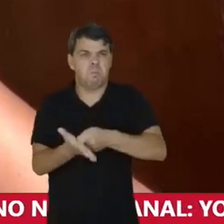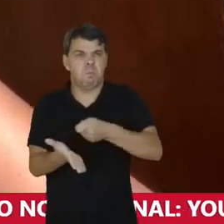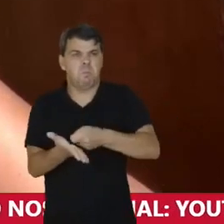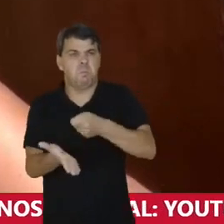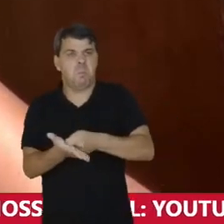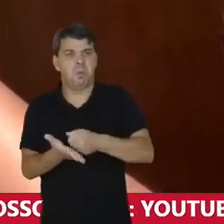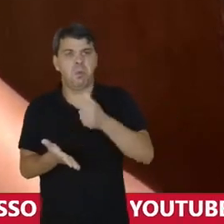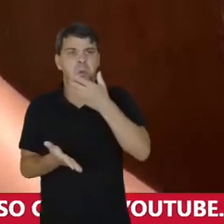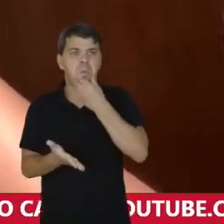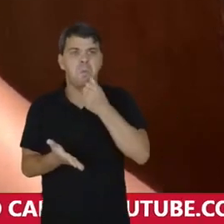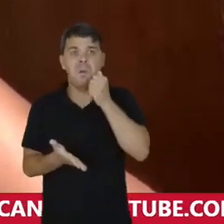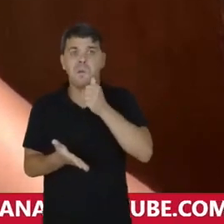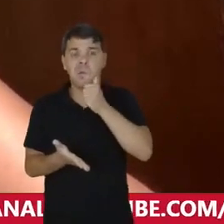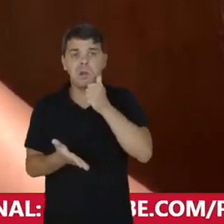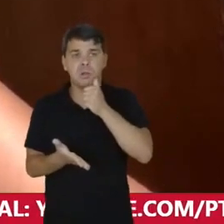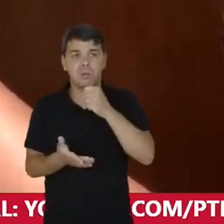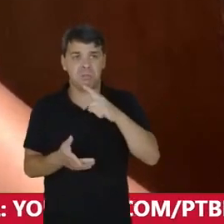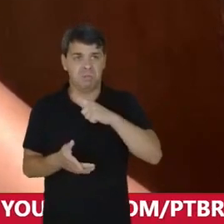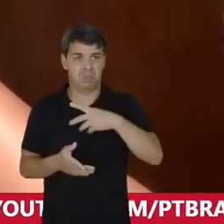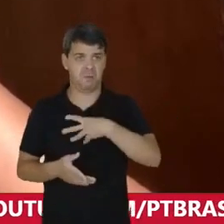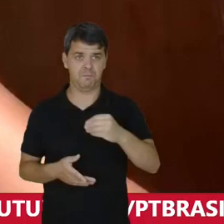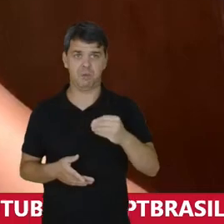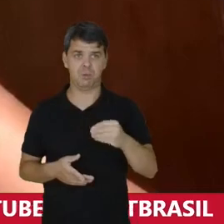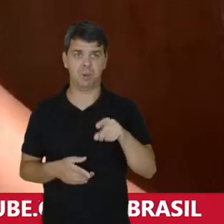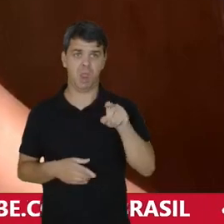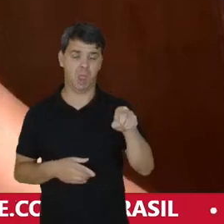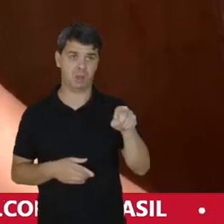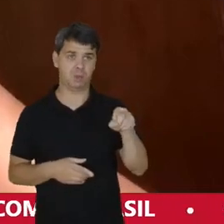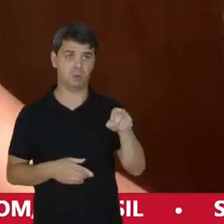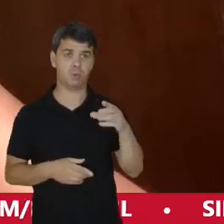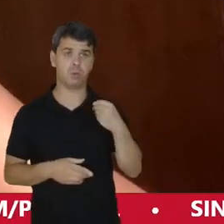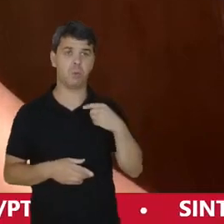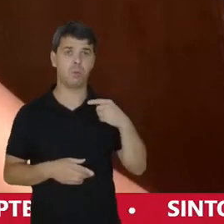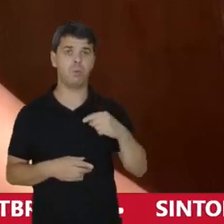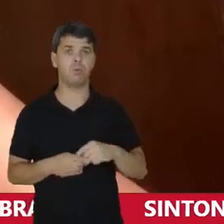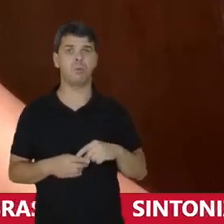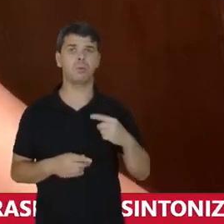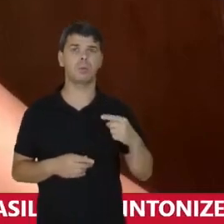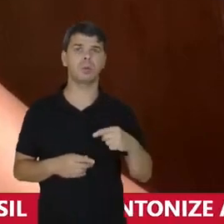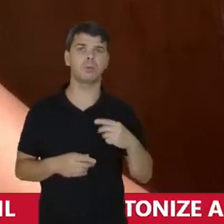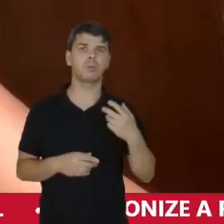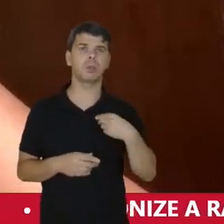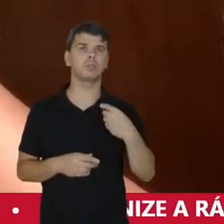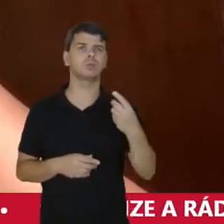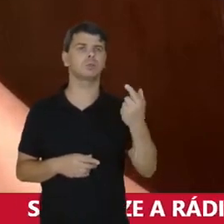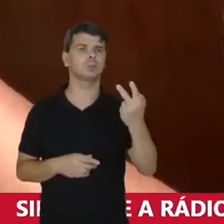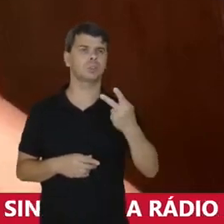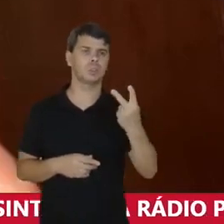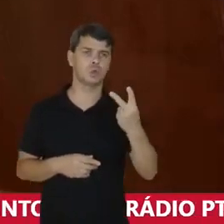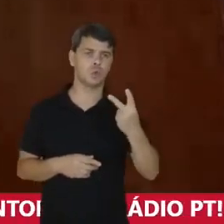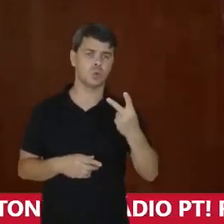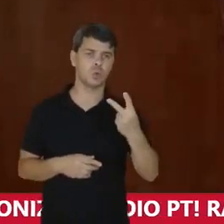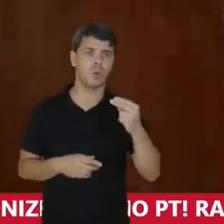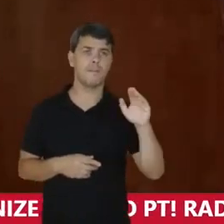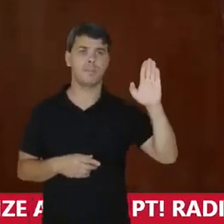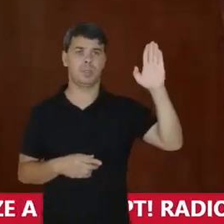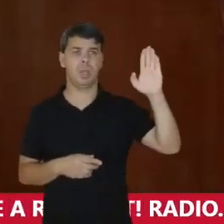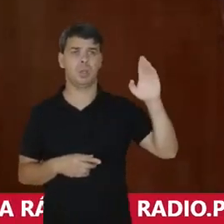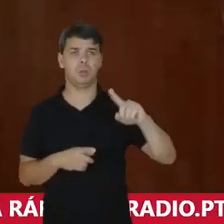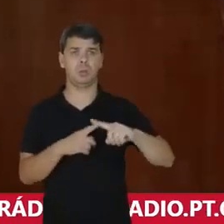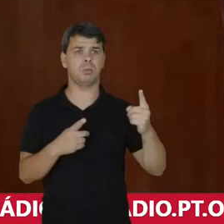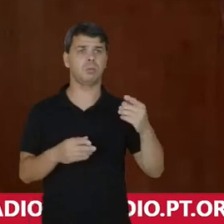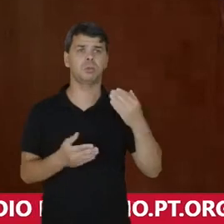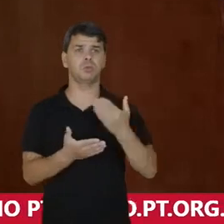brasileira Ou a mulher no geral Que ela tenha filhos Eu na condição que estou Estando no segundo mandato Já E tendo estudado